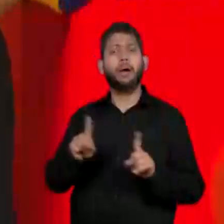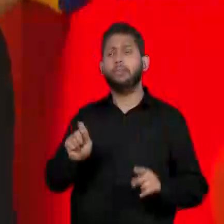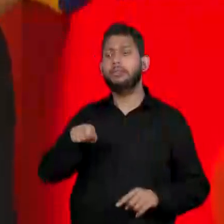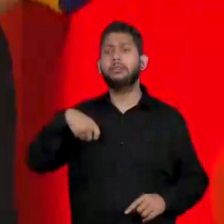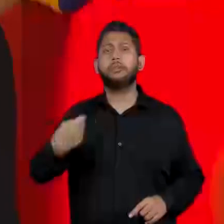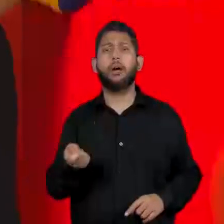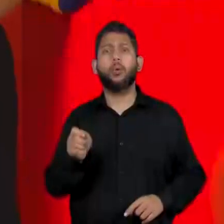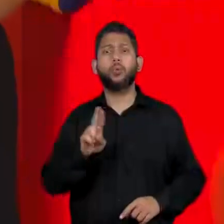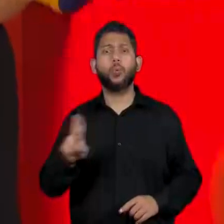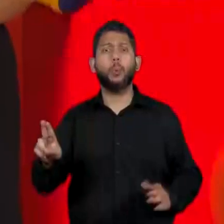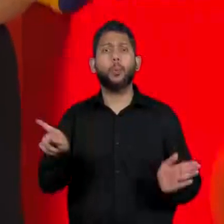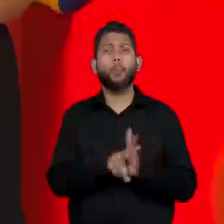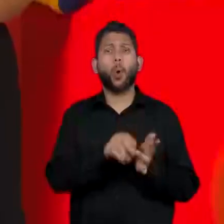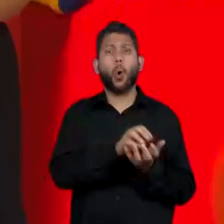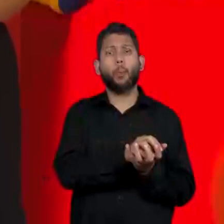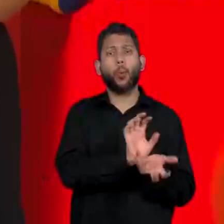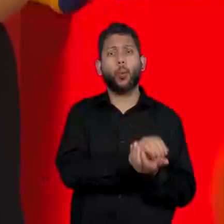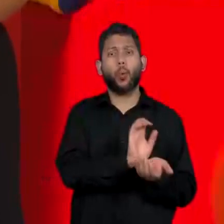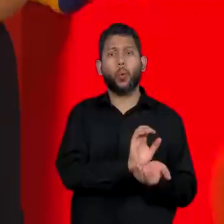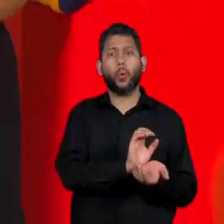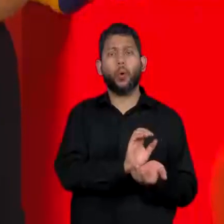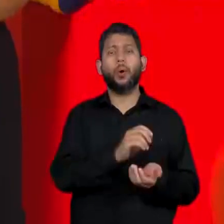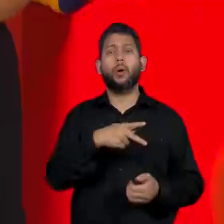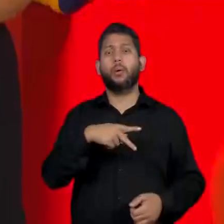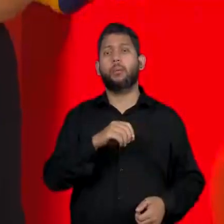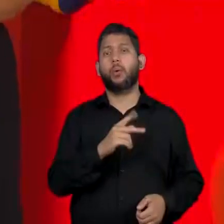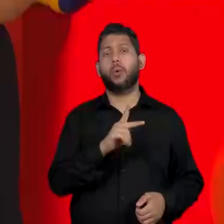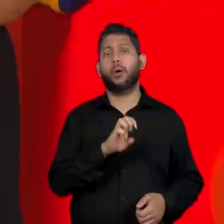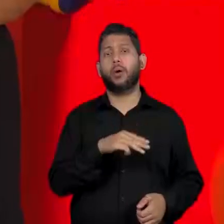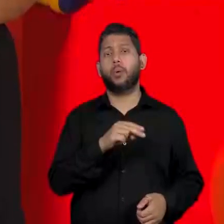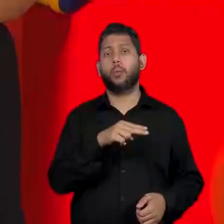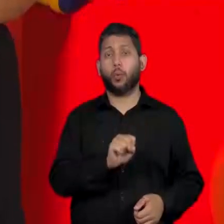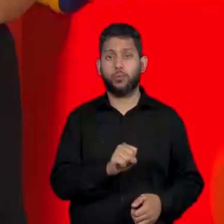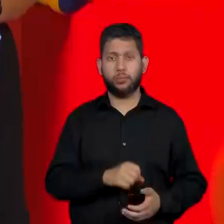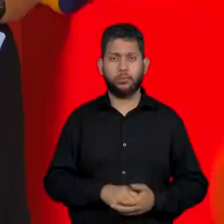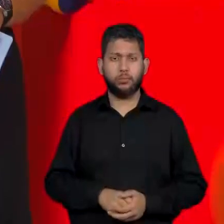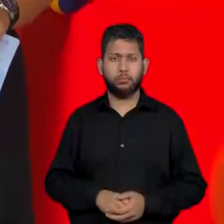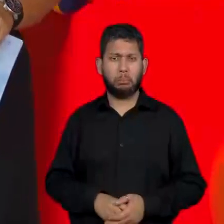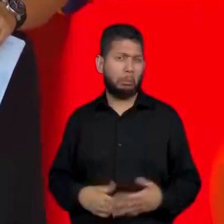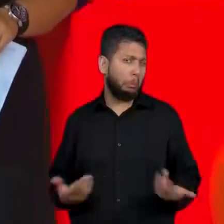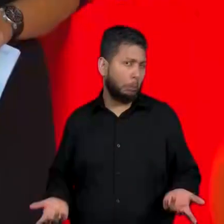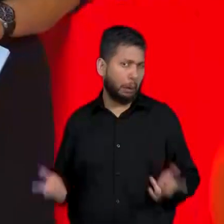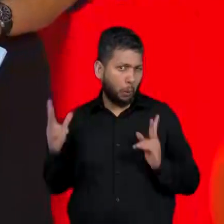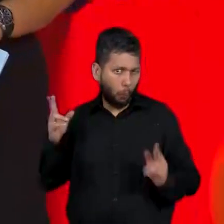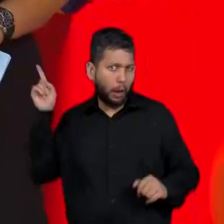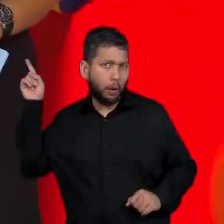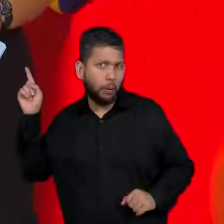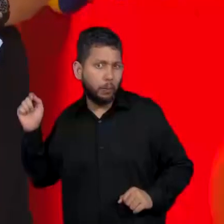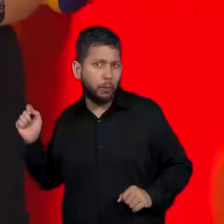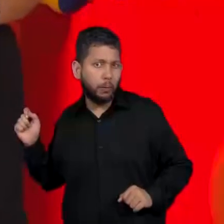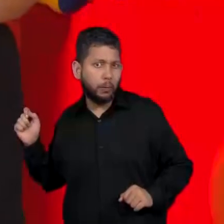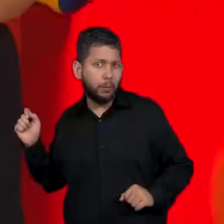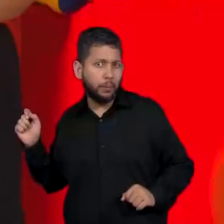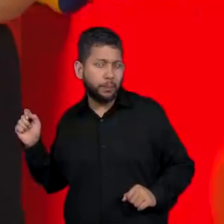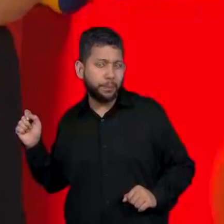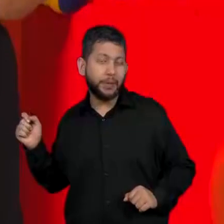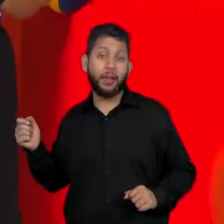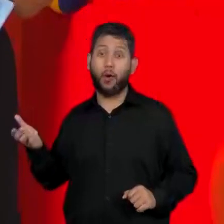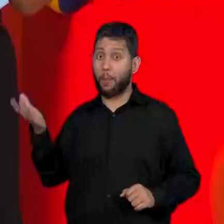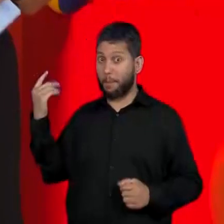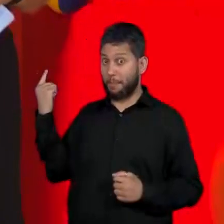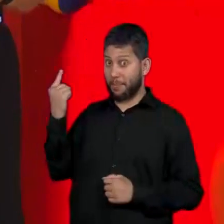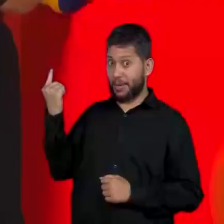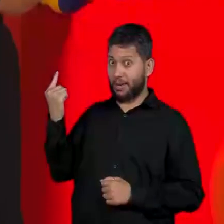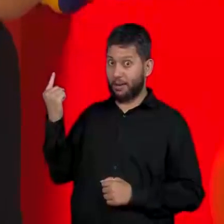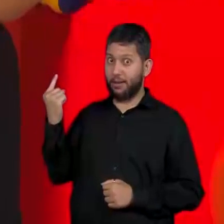aí. Mas não é a mesma coisa que a outra? Não. Aí vem uma dica. Muitas pessoas que